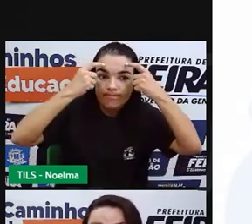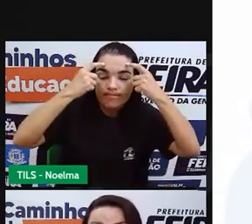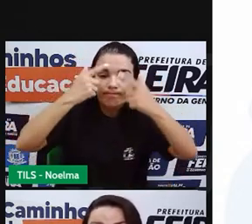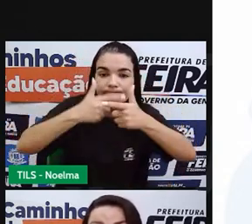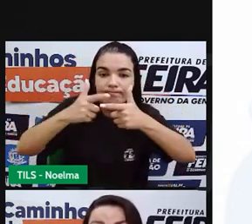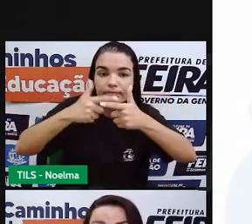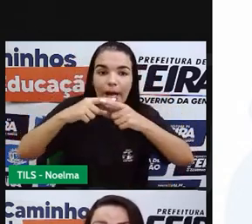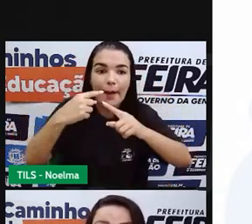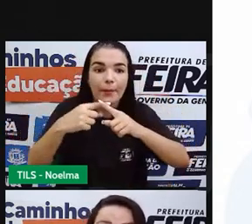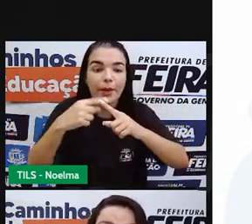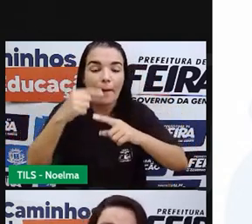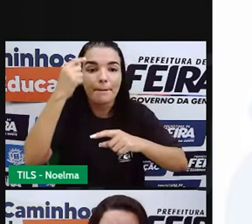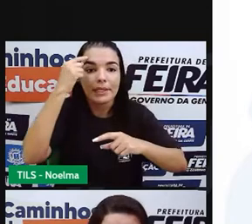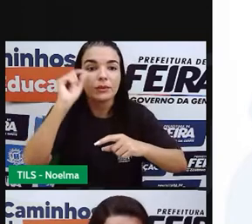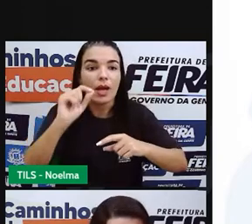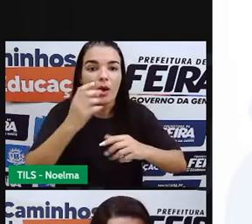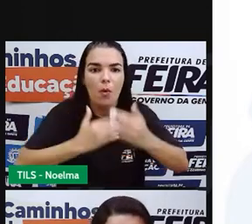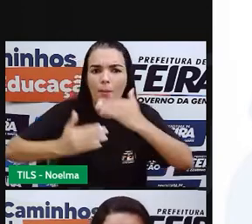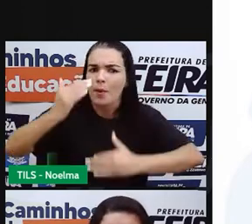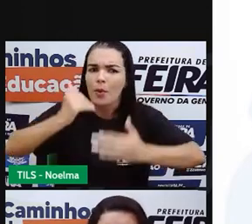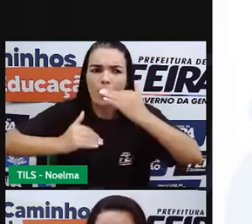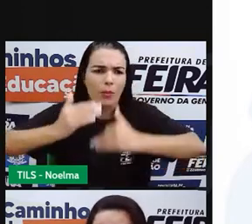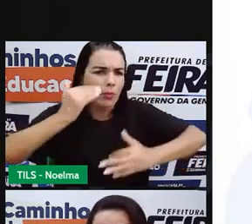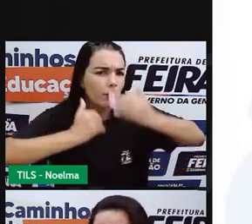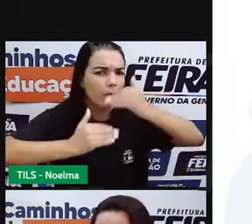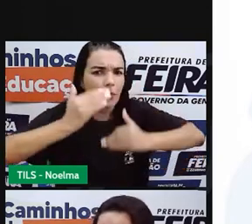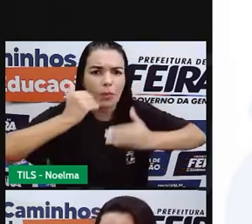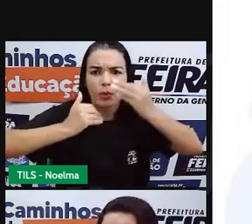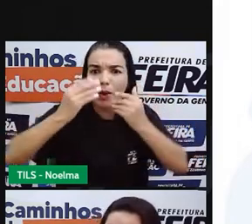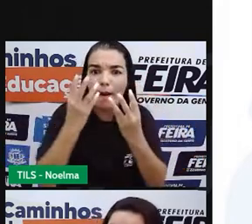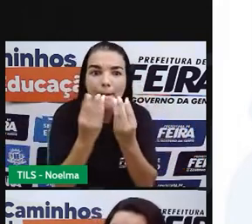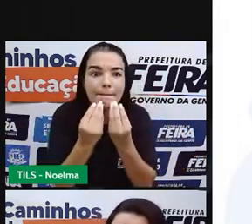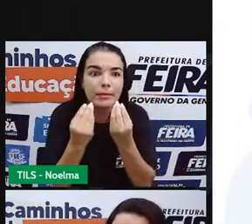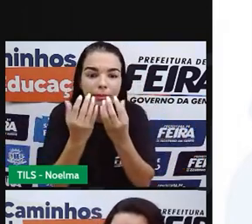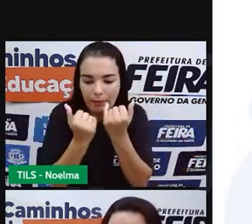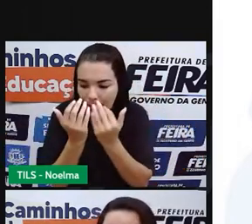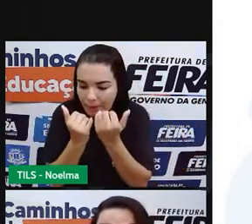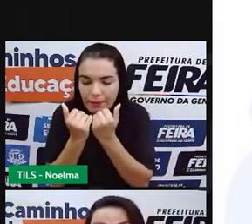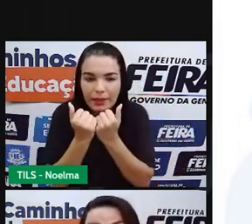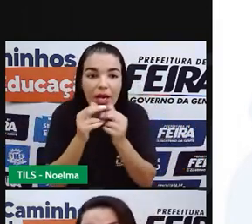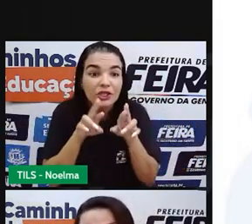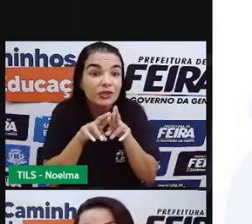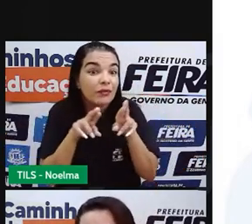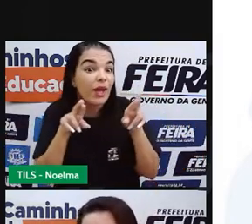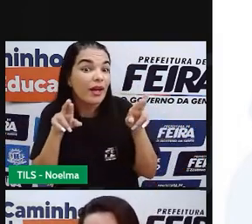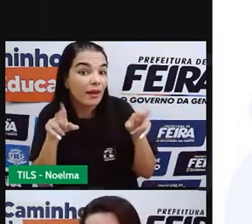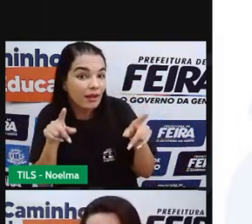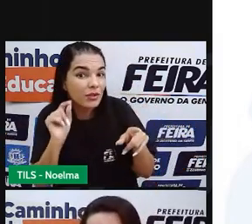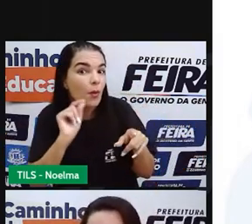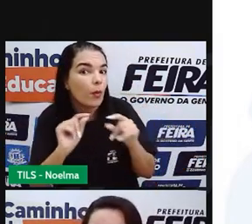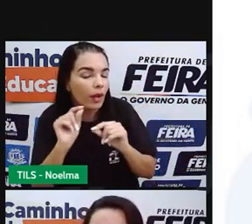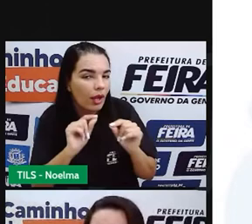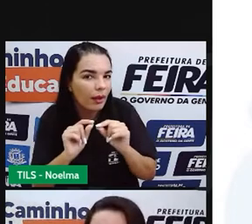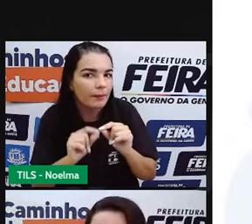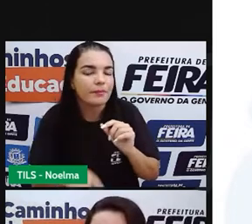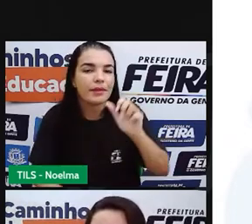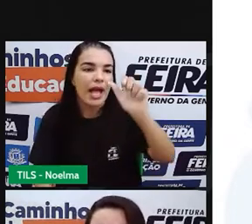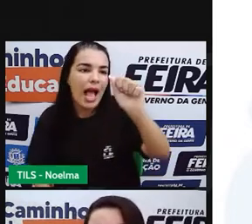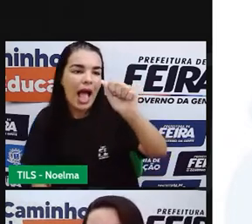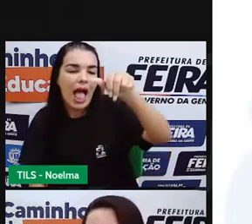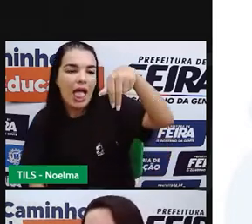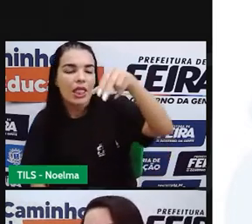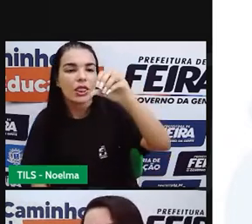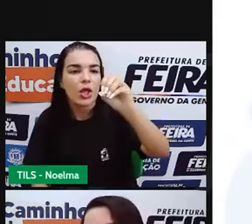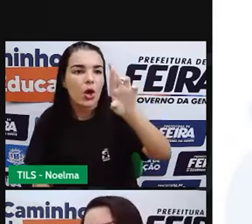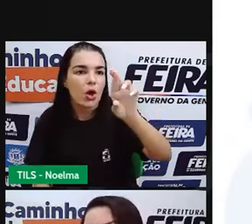alimentos em um curto período de tempo. É diferente de se falar sobre anorexia e bulimia. Em que sentido? Ambos